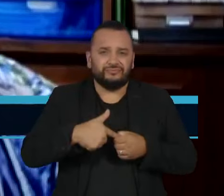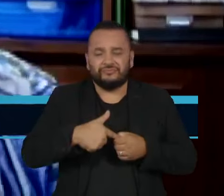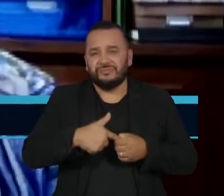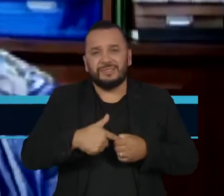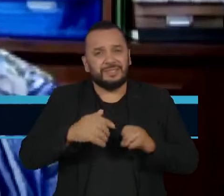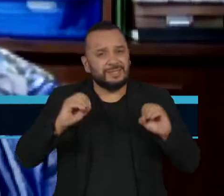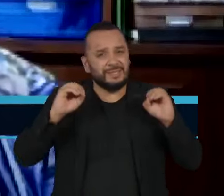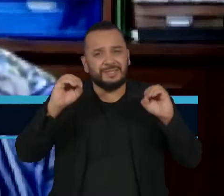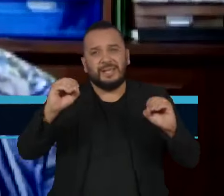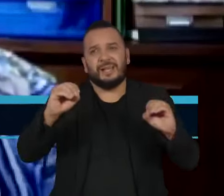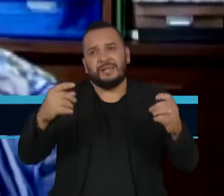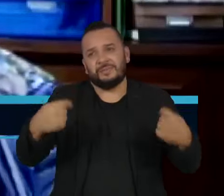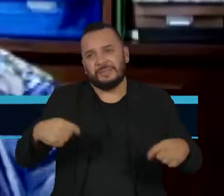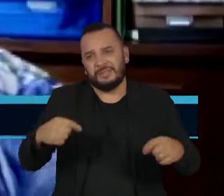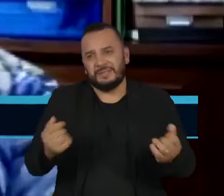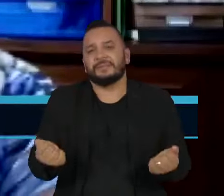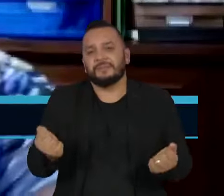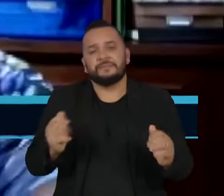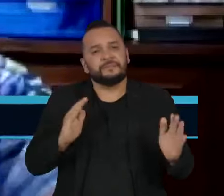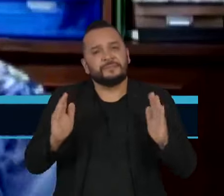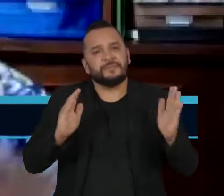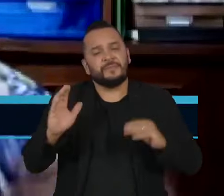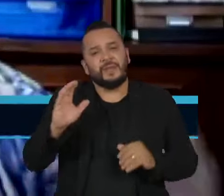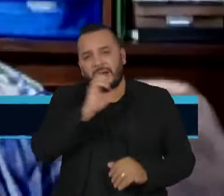no menor prazo possível. só que nós ver